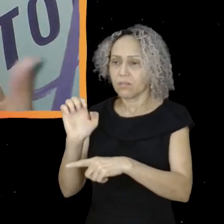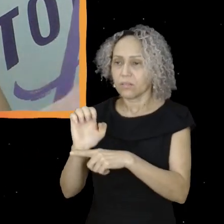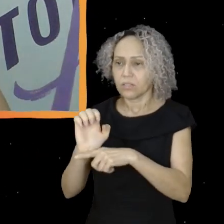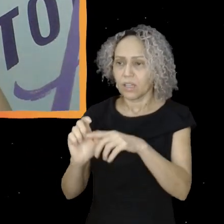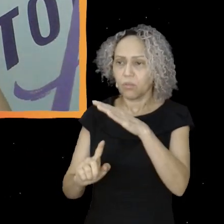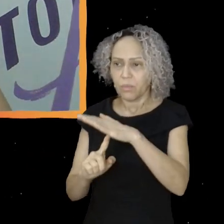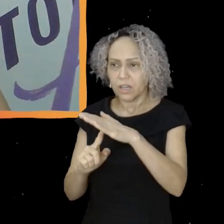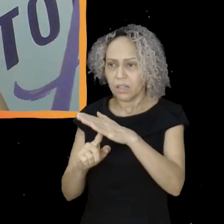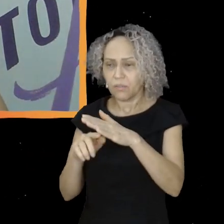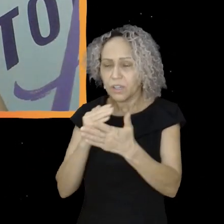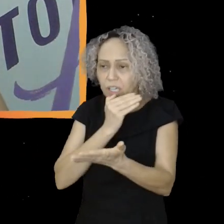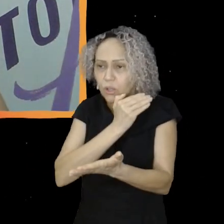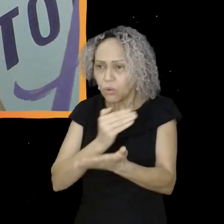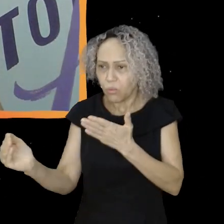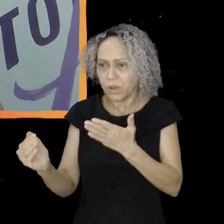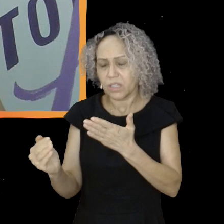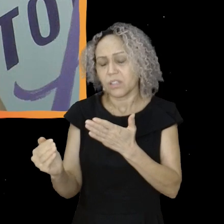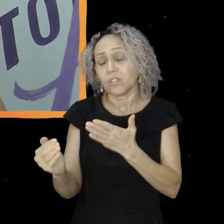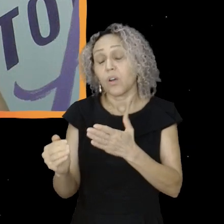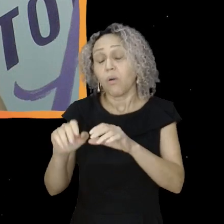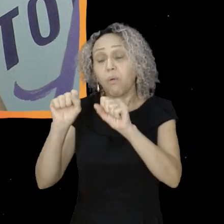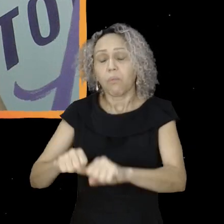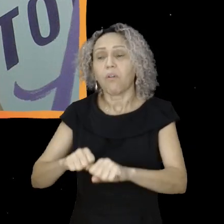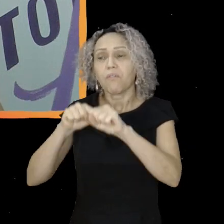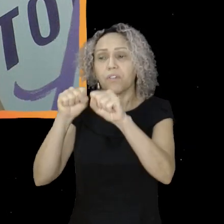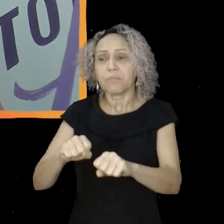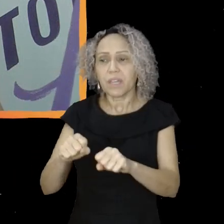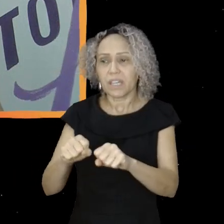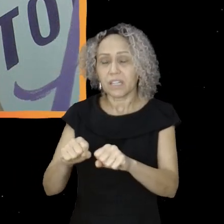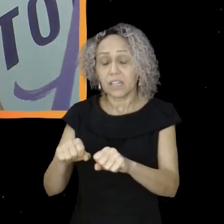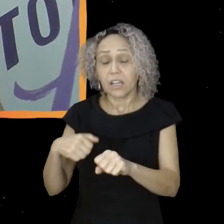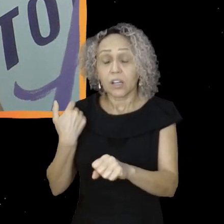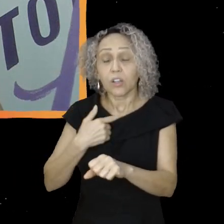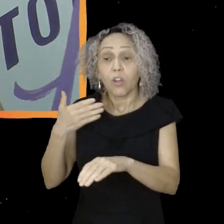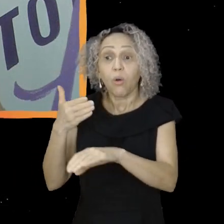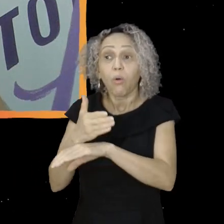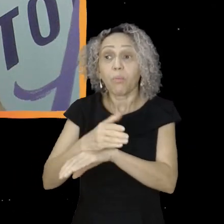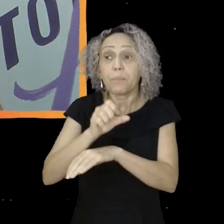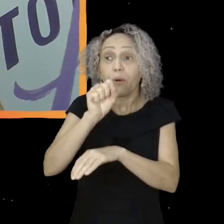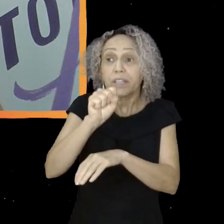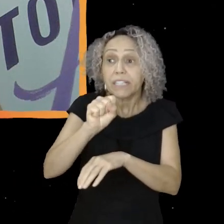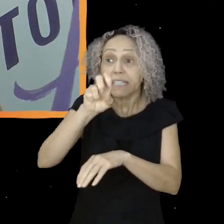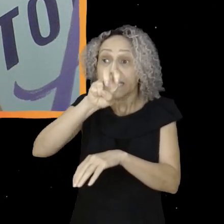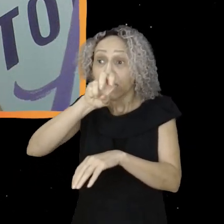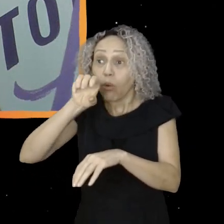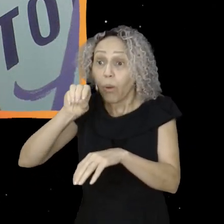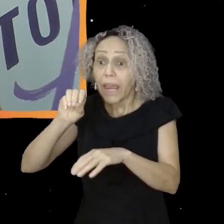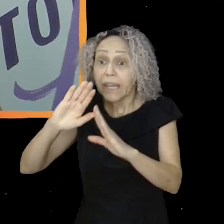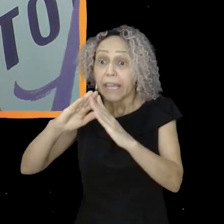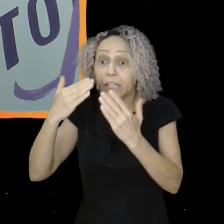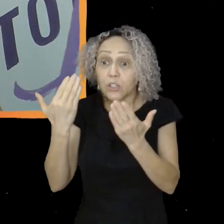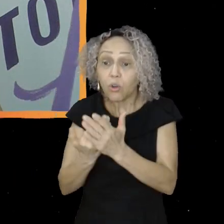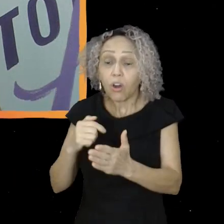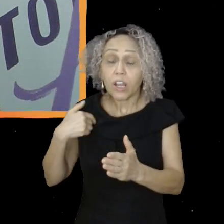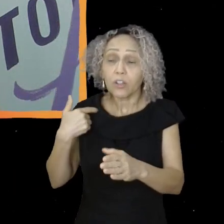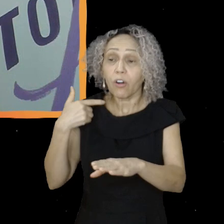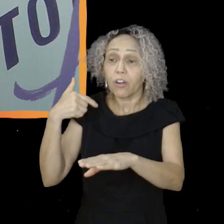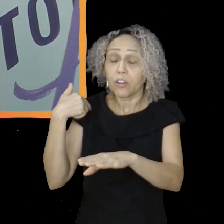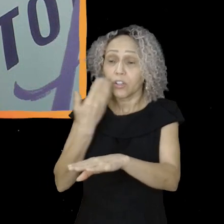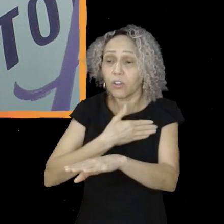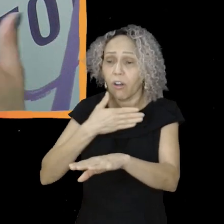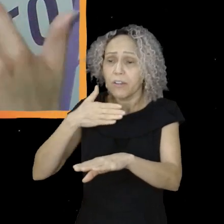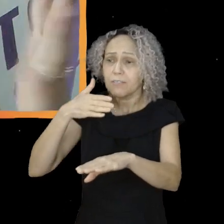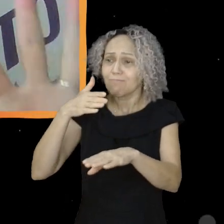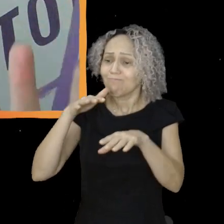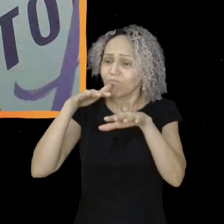quem protagonizou, de fato, esse movimento, porque só aqui nós ocupamos 850 escolas. E daí, a gente vinha num contexto, no